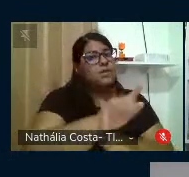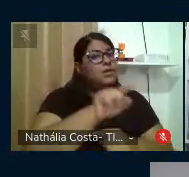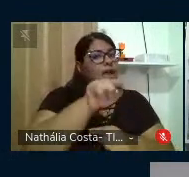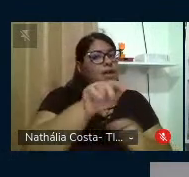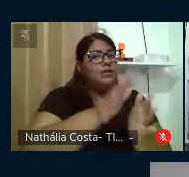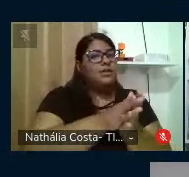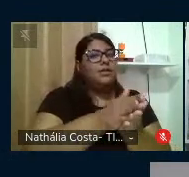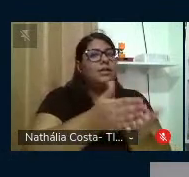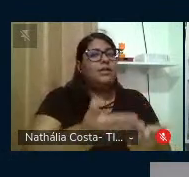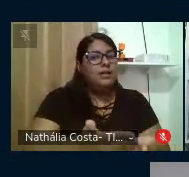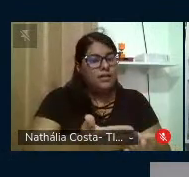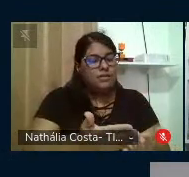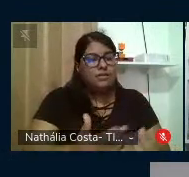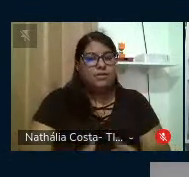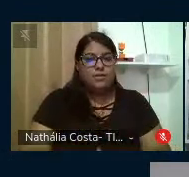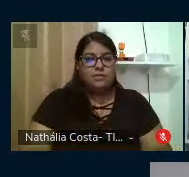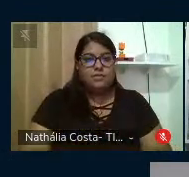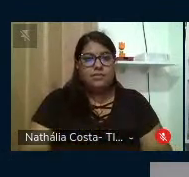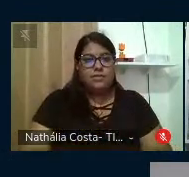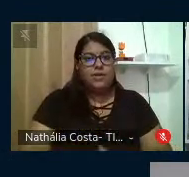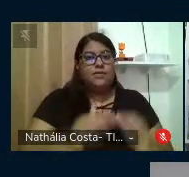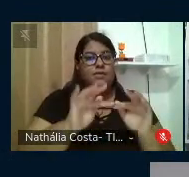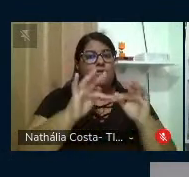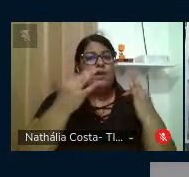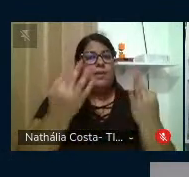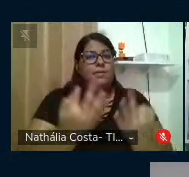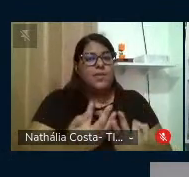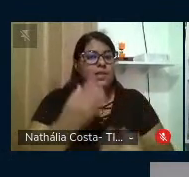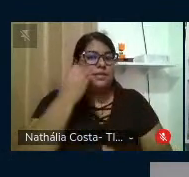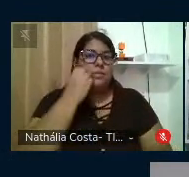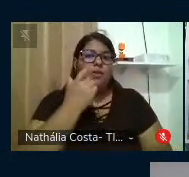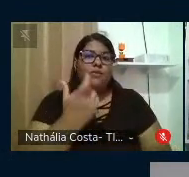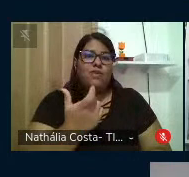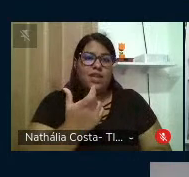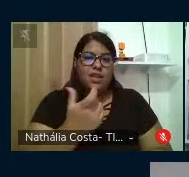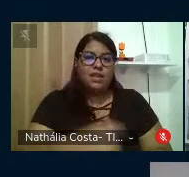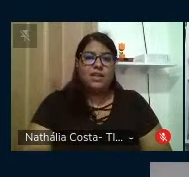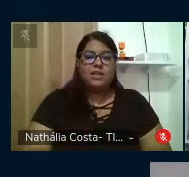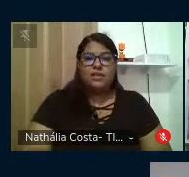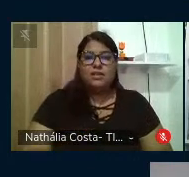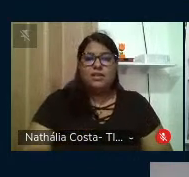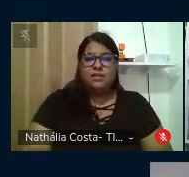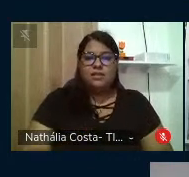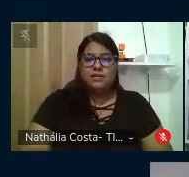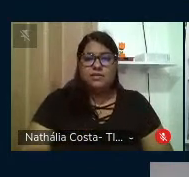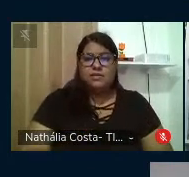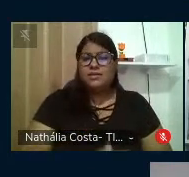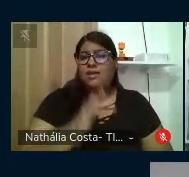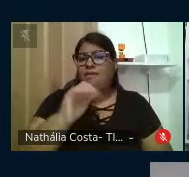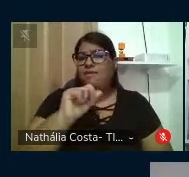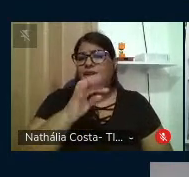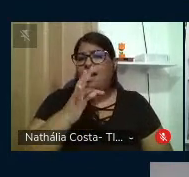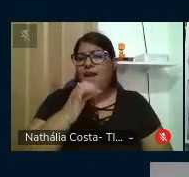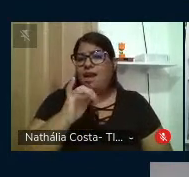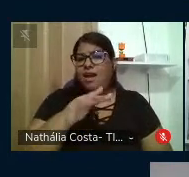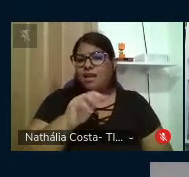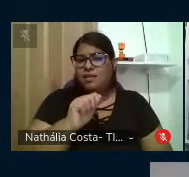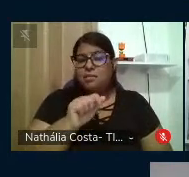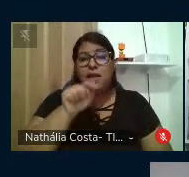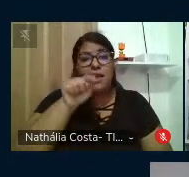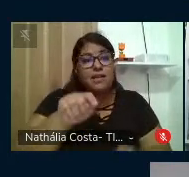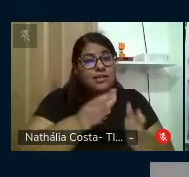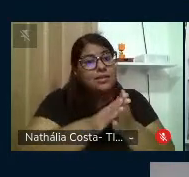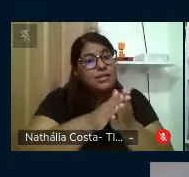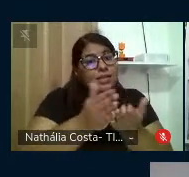contribuíram. A família de Paulo Freire, Luticardes, Fátima, porque esse